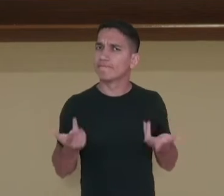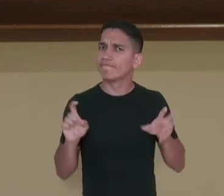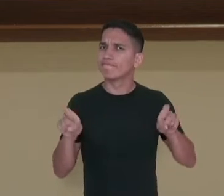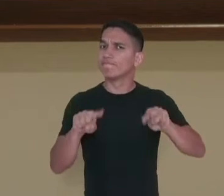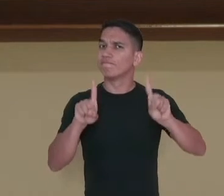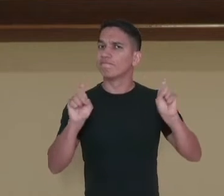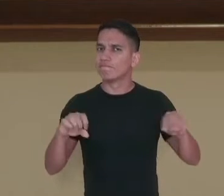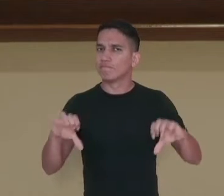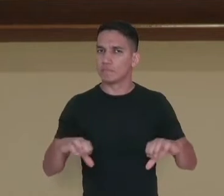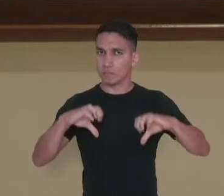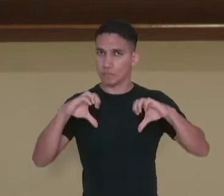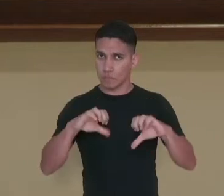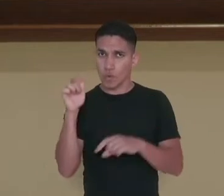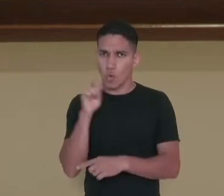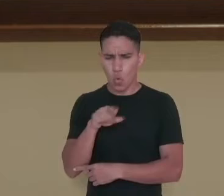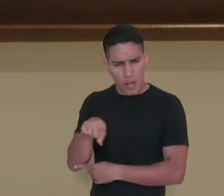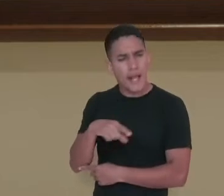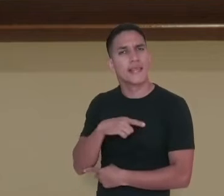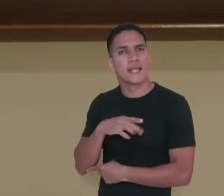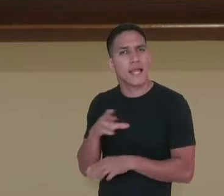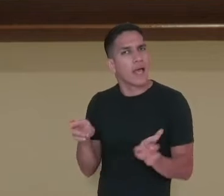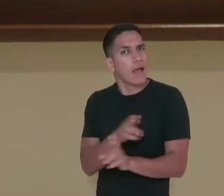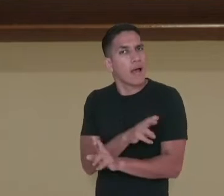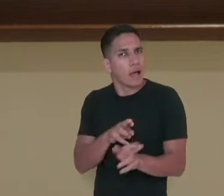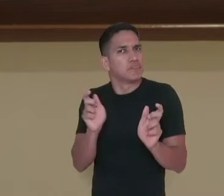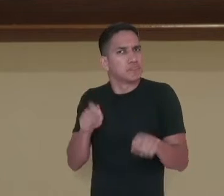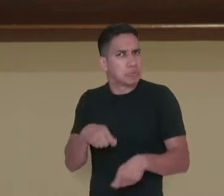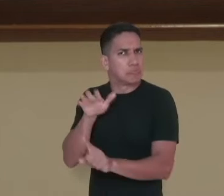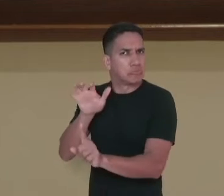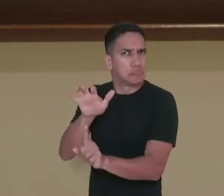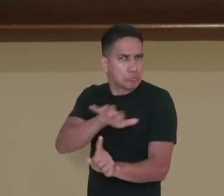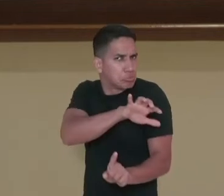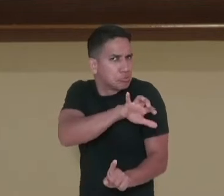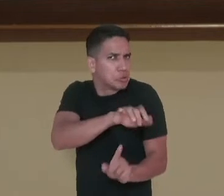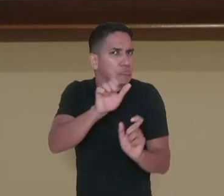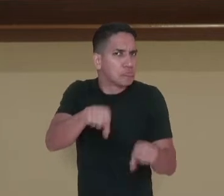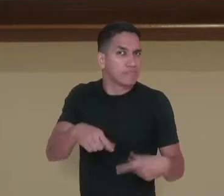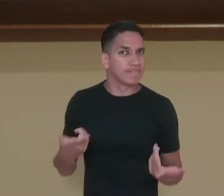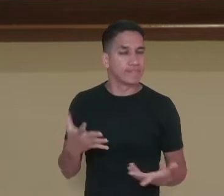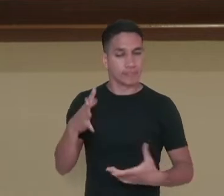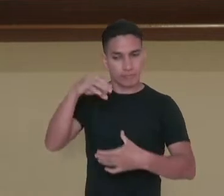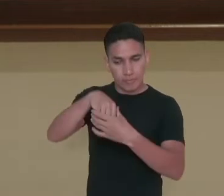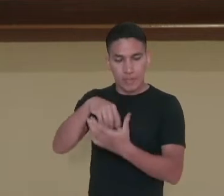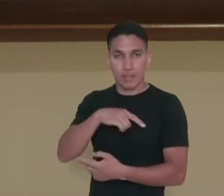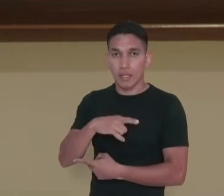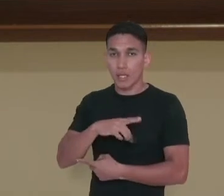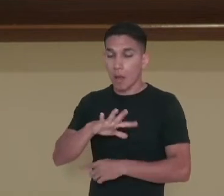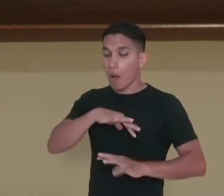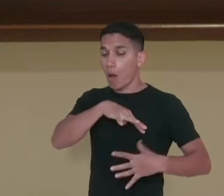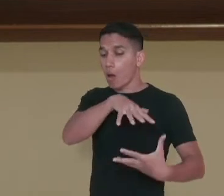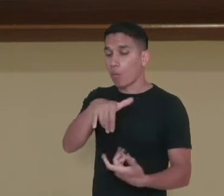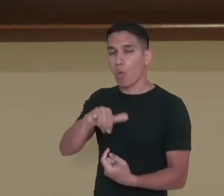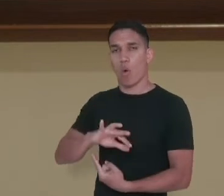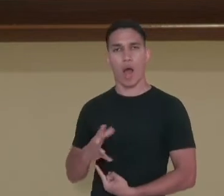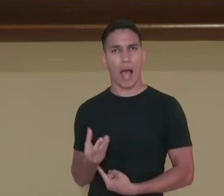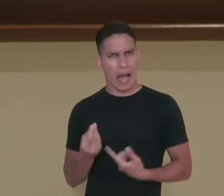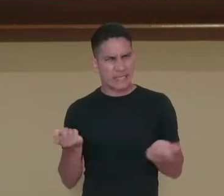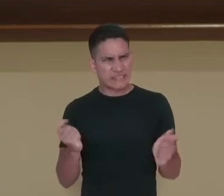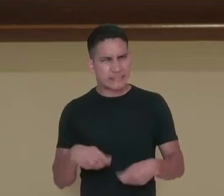se envolve dentro da ideia do mundo artístico?